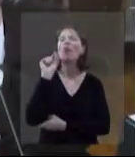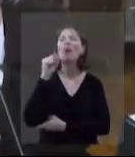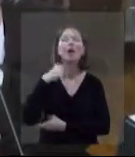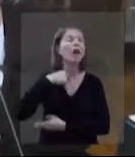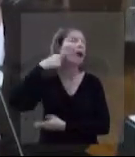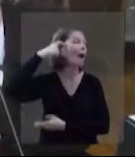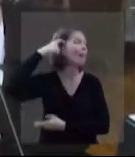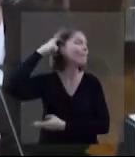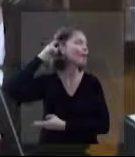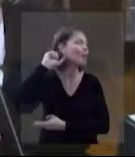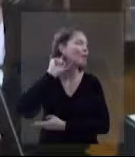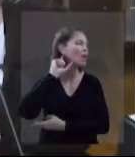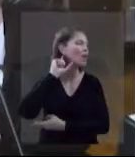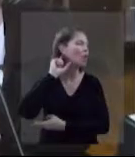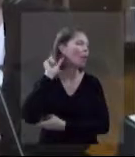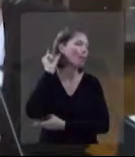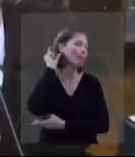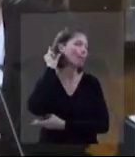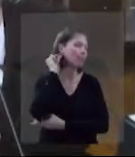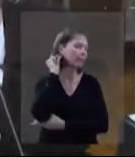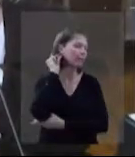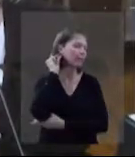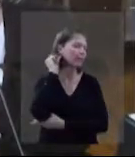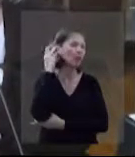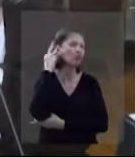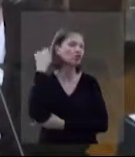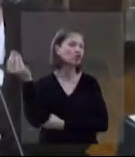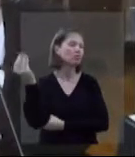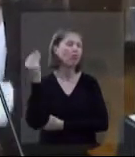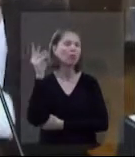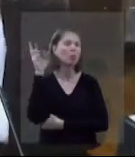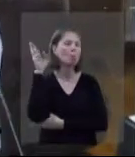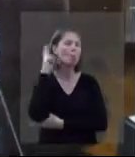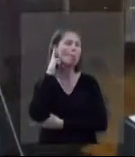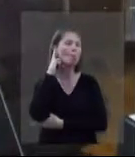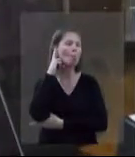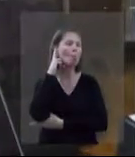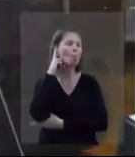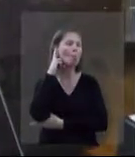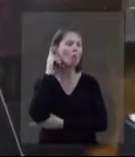idade, ele respondeu assim, é fácil, meu filho, ele usava aparelho de surdez. Eu desligo o aparelho.